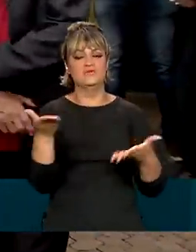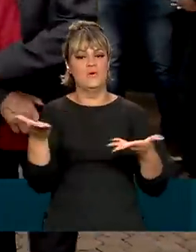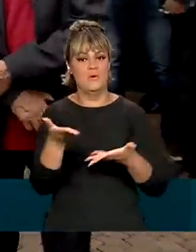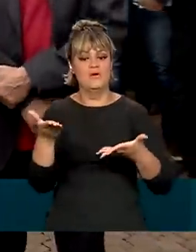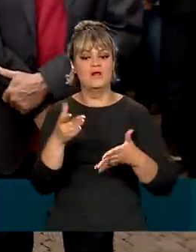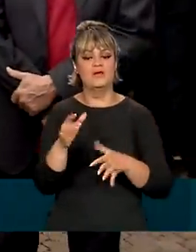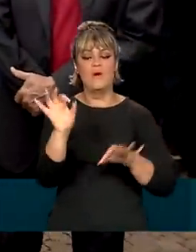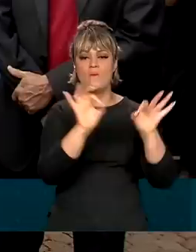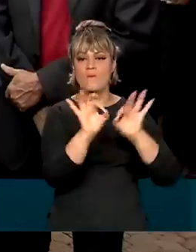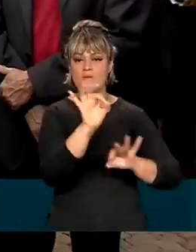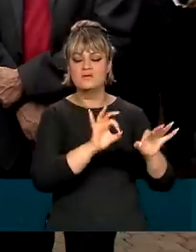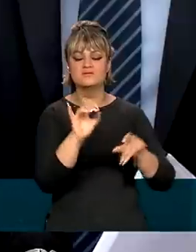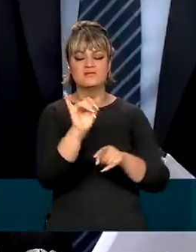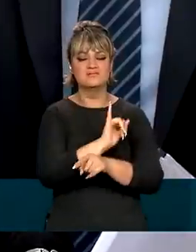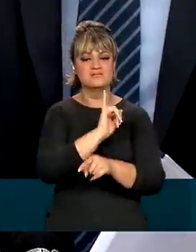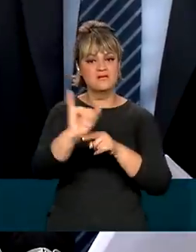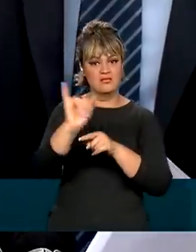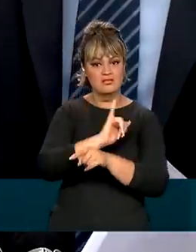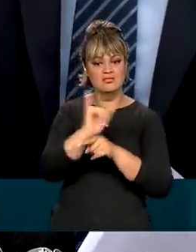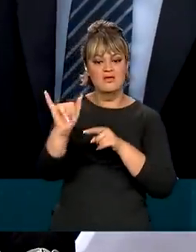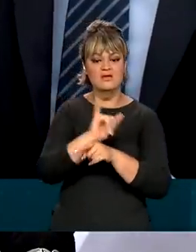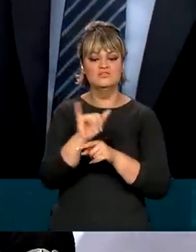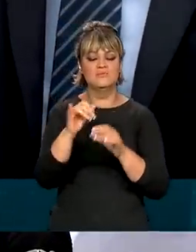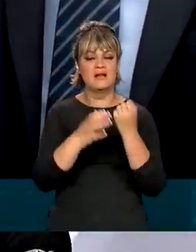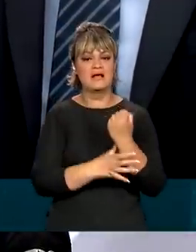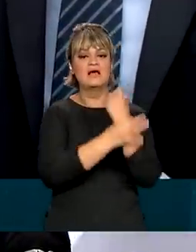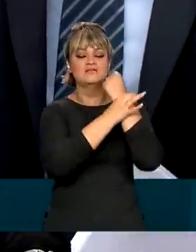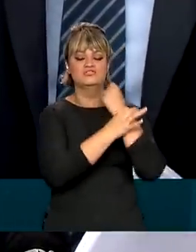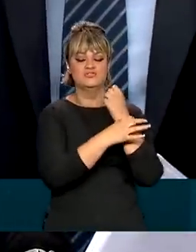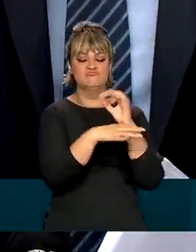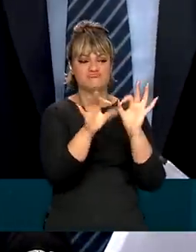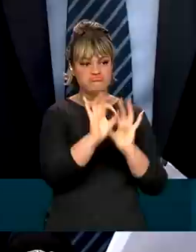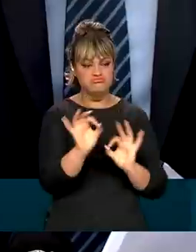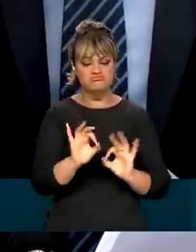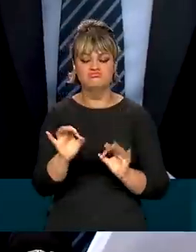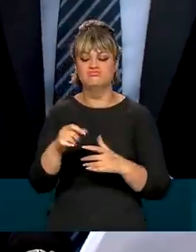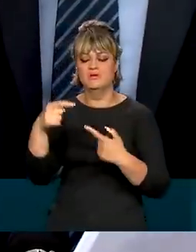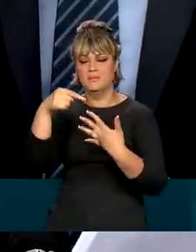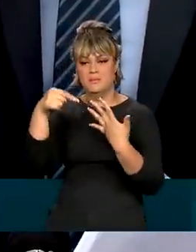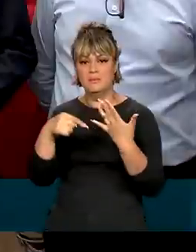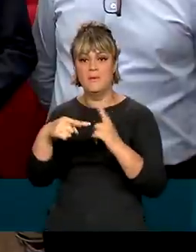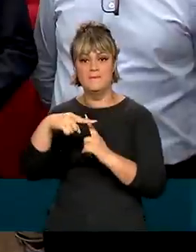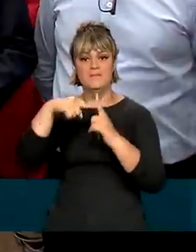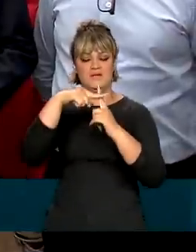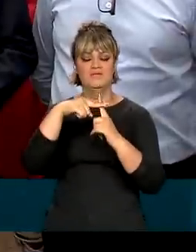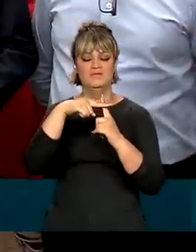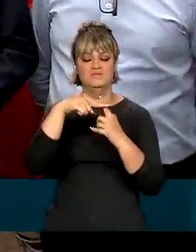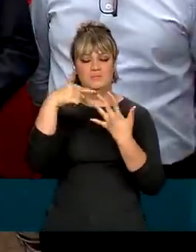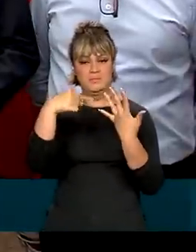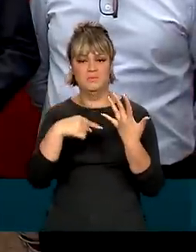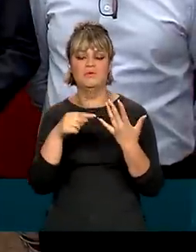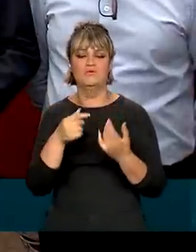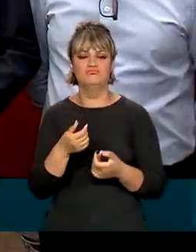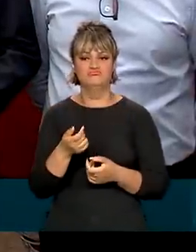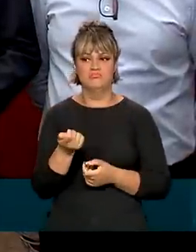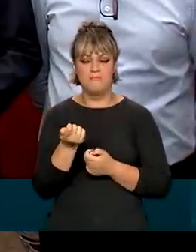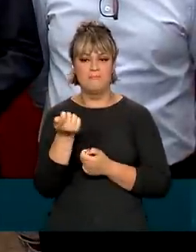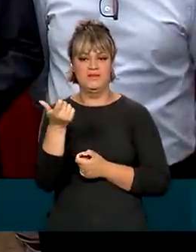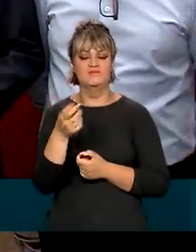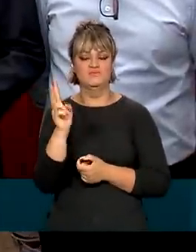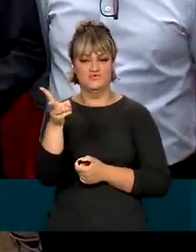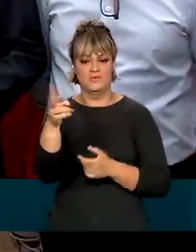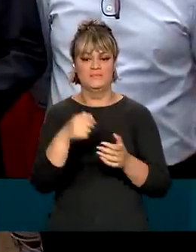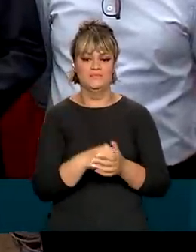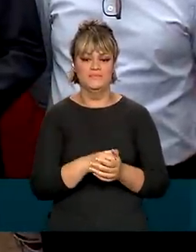é a construção de estratégias para segurar a manutenção de benefícios. Nós não podemos entrar em 2023